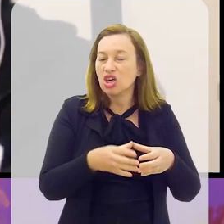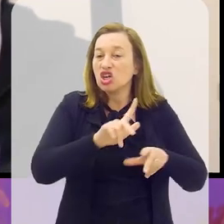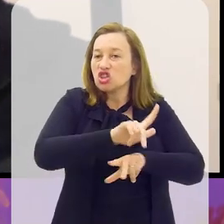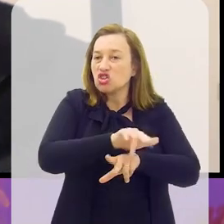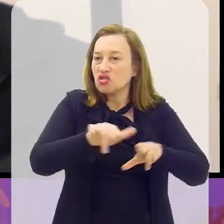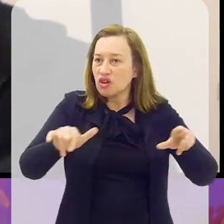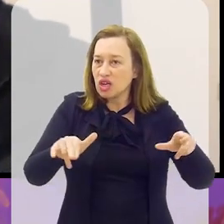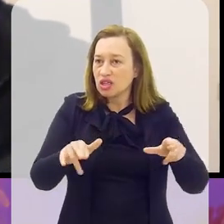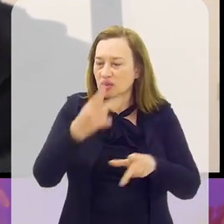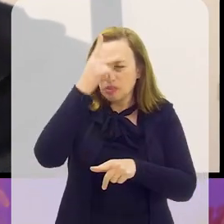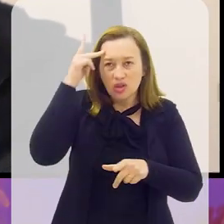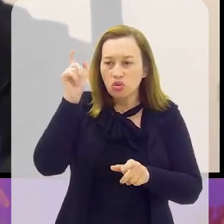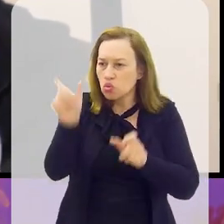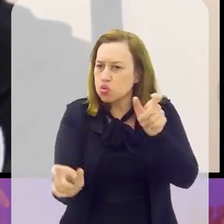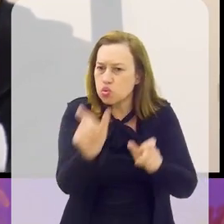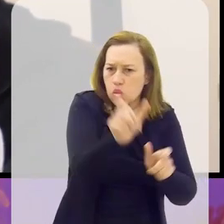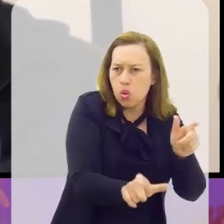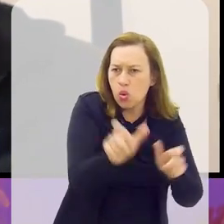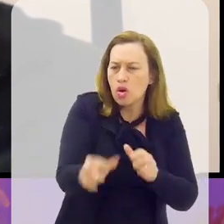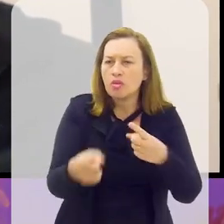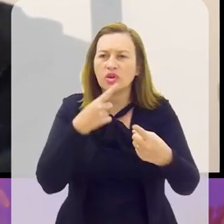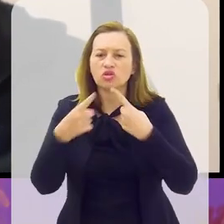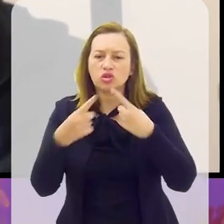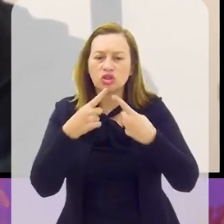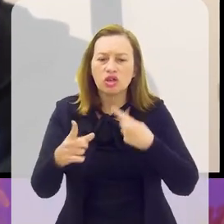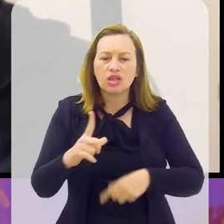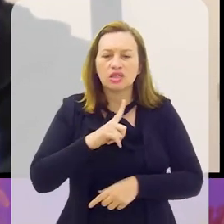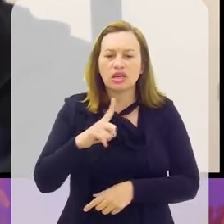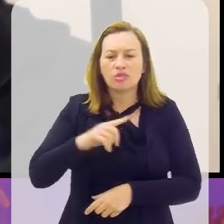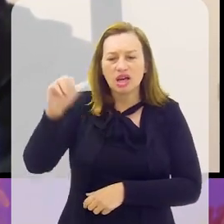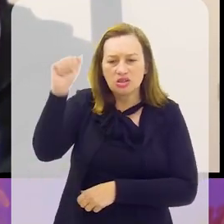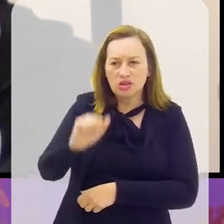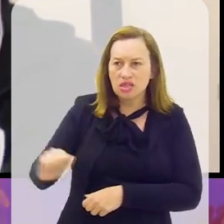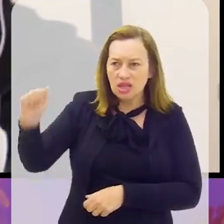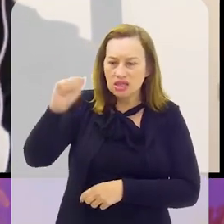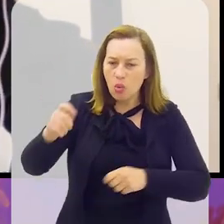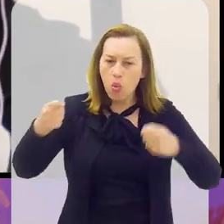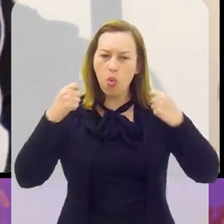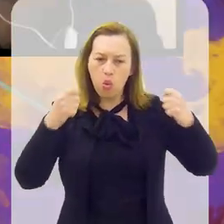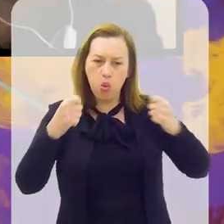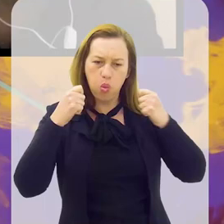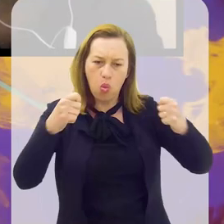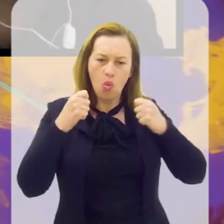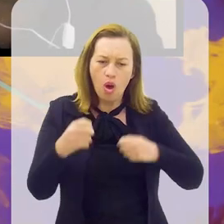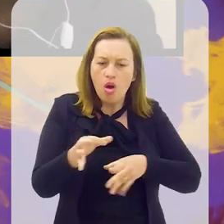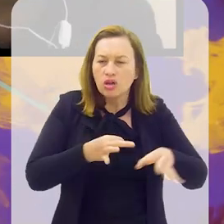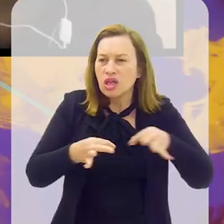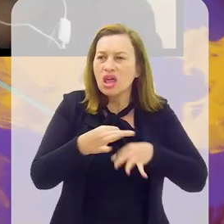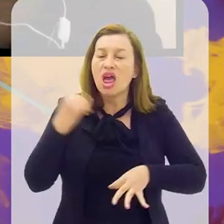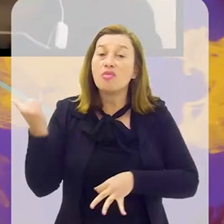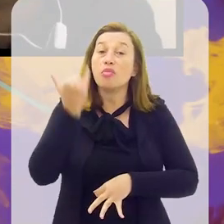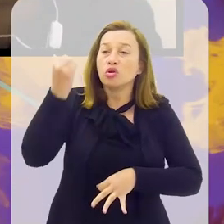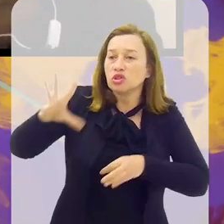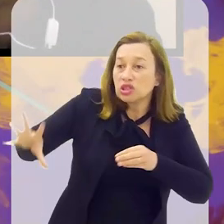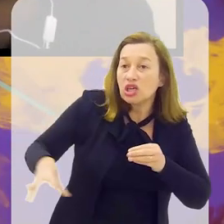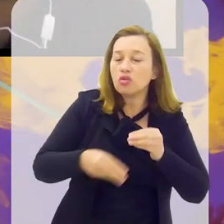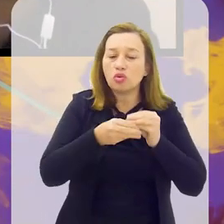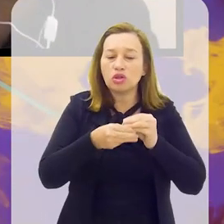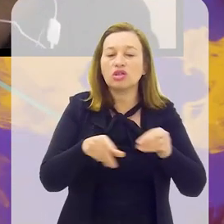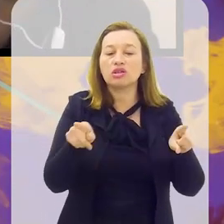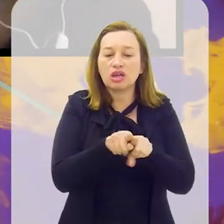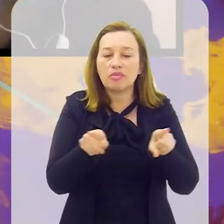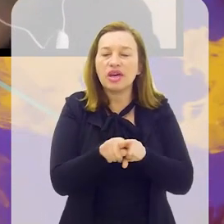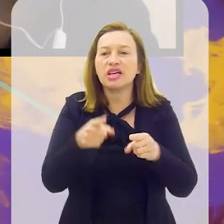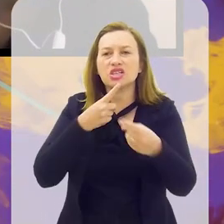os diferentes atores para discutir. Por exemplo, a gente tem a Ana Torg, que é a Associação Nacional de Torcedores Organizadas. Acho que é importantíssima que ela